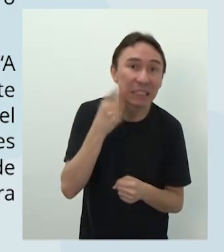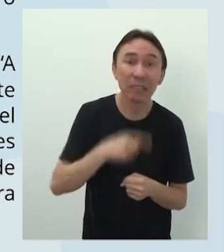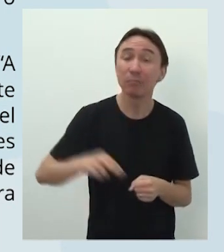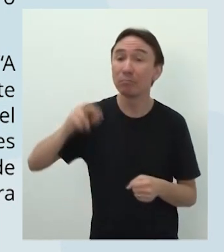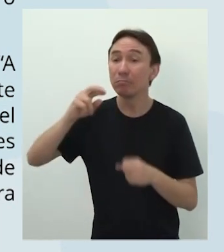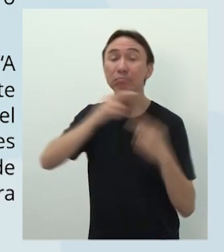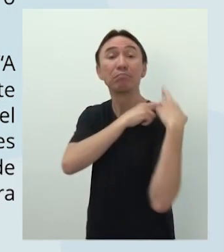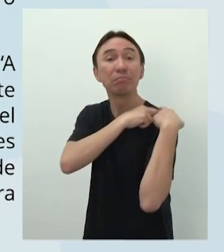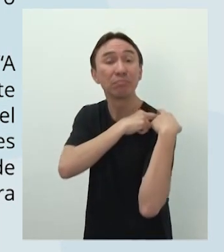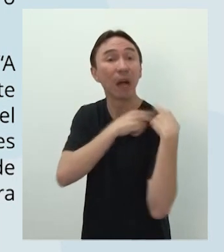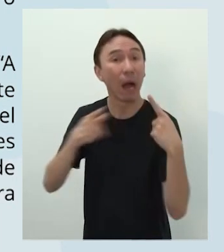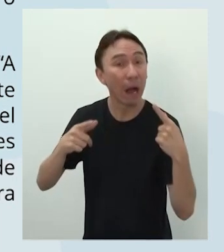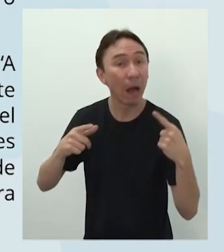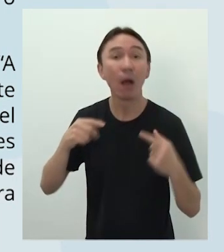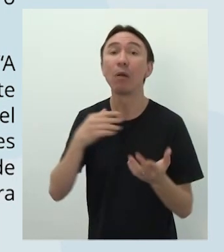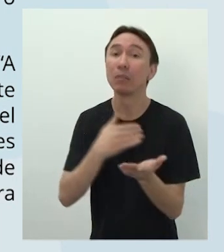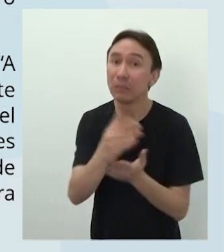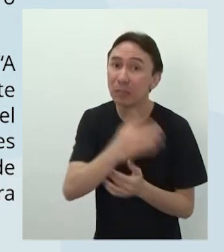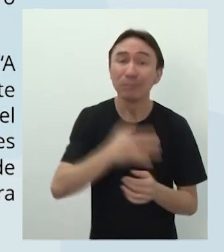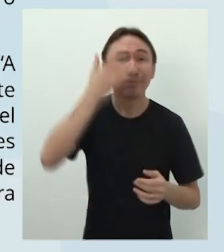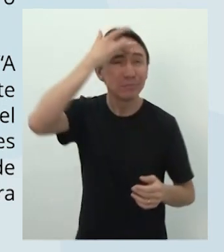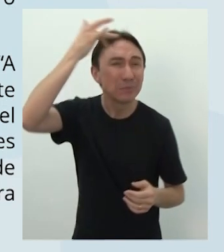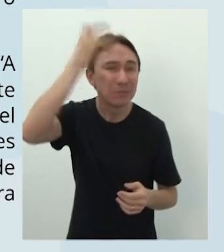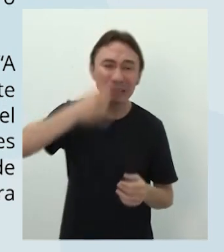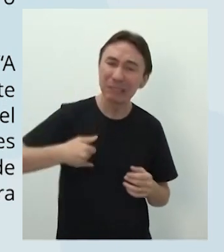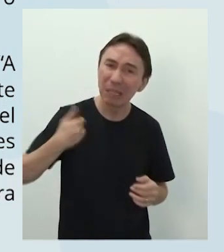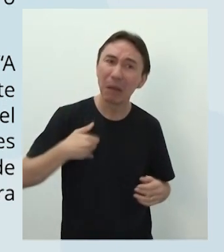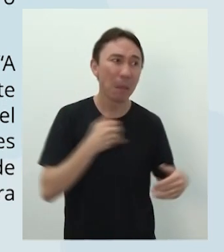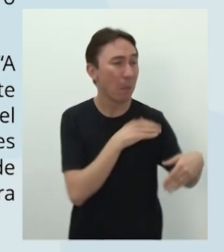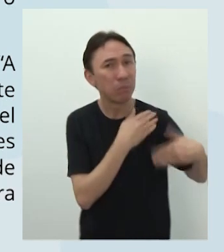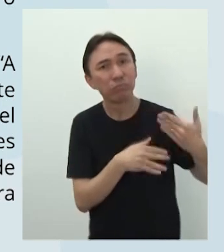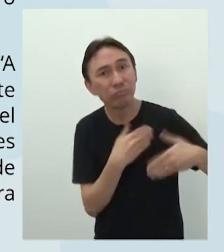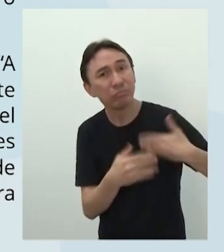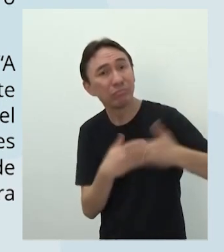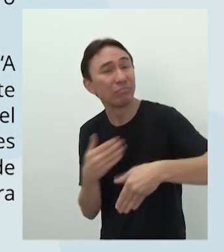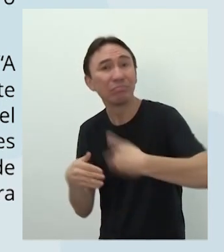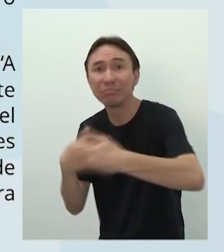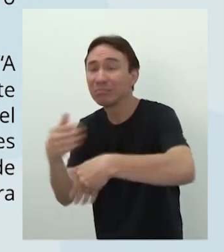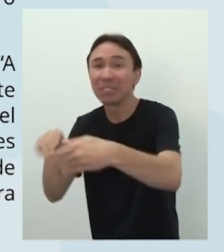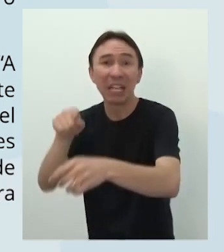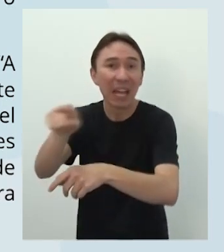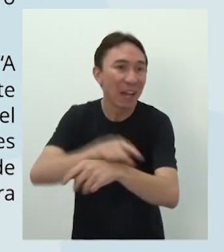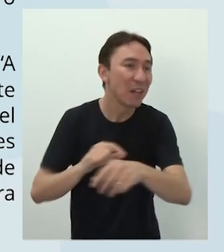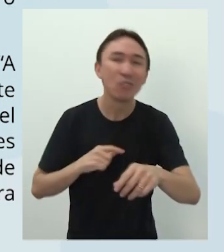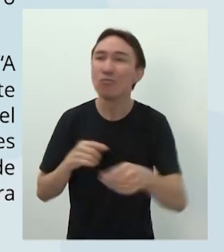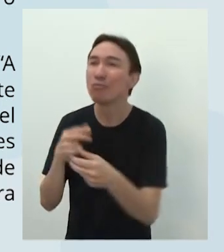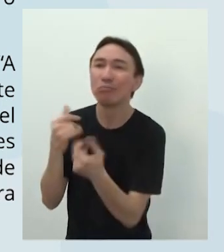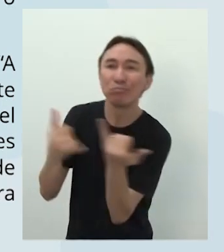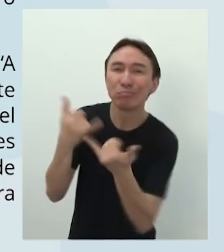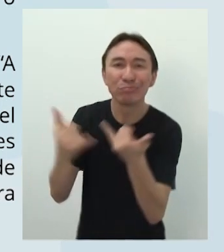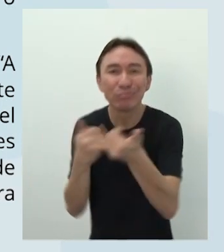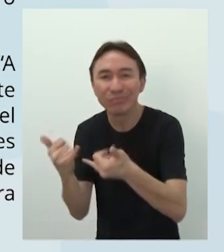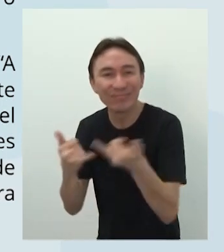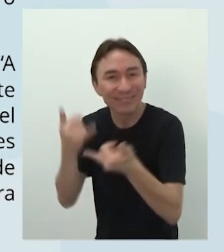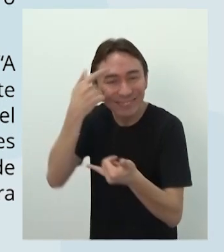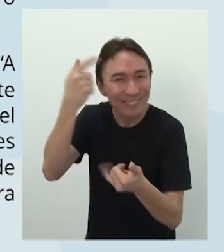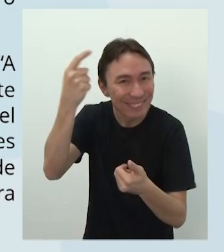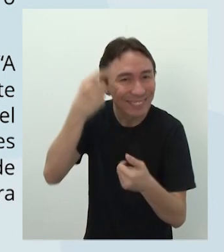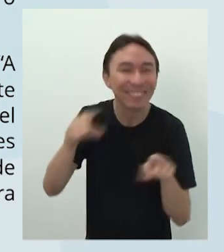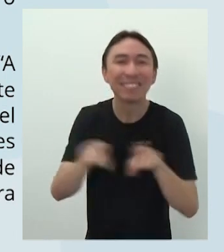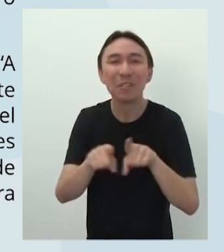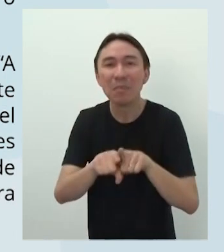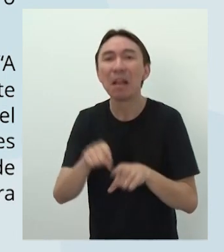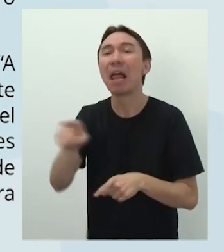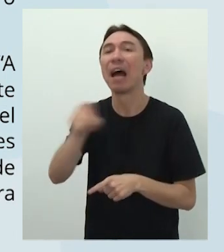por fazer com que as pessoas diferentes de gerações passassem a frequentar salões com fliperamas, além de levar os designers de jogos da época